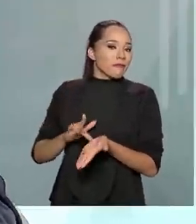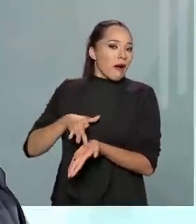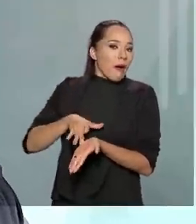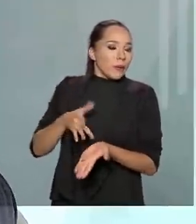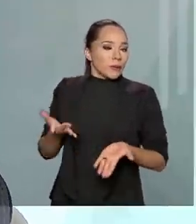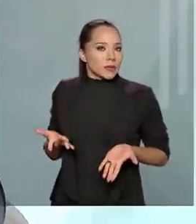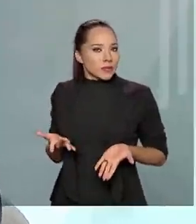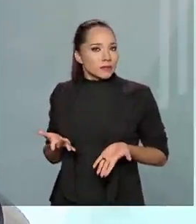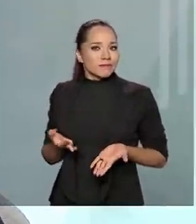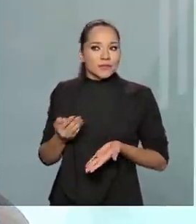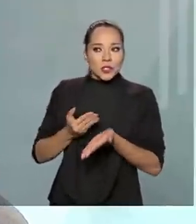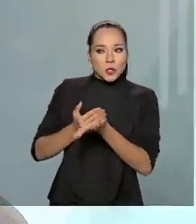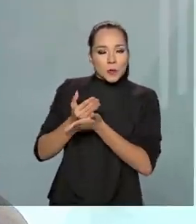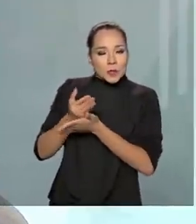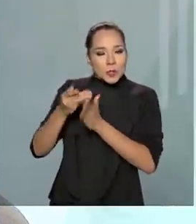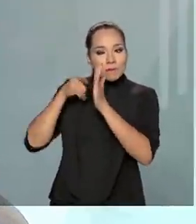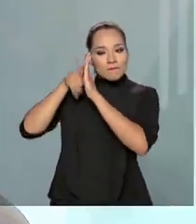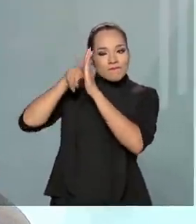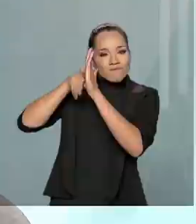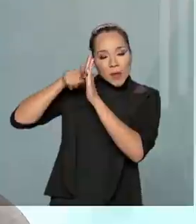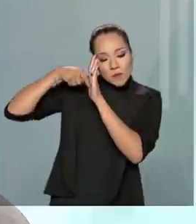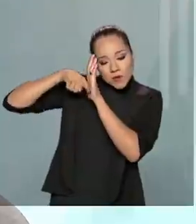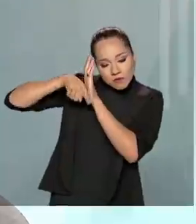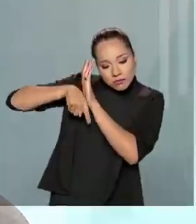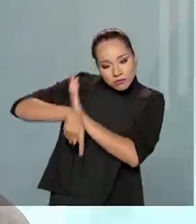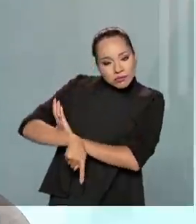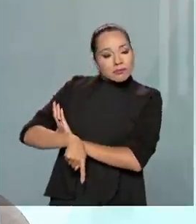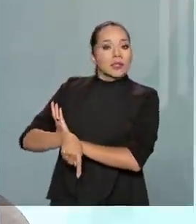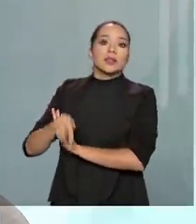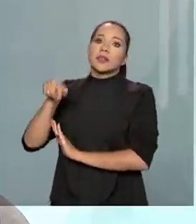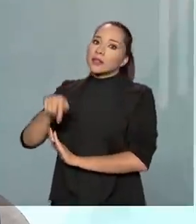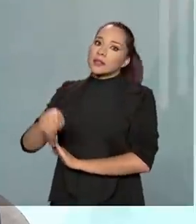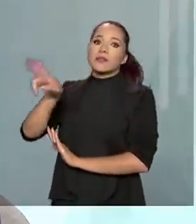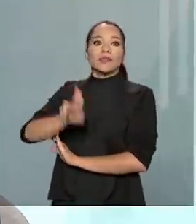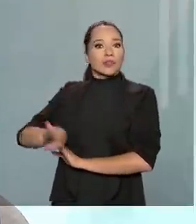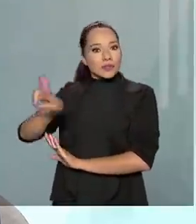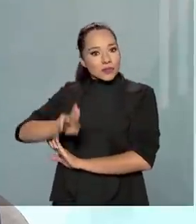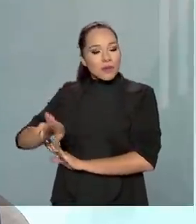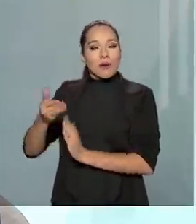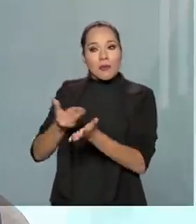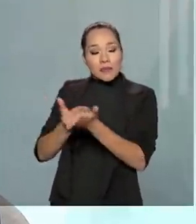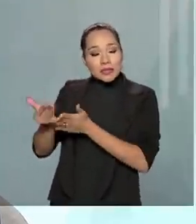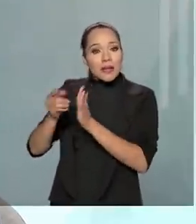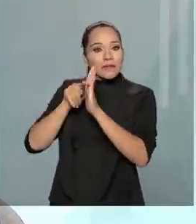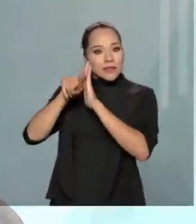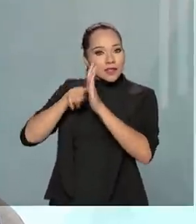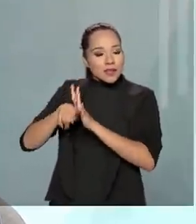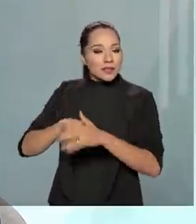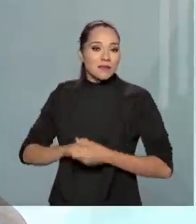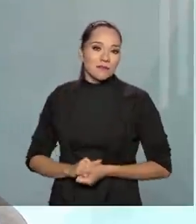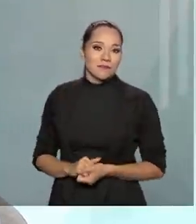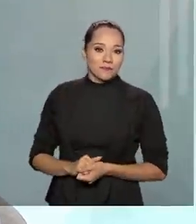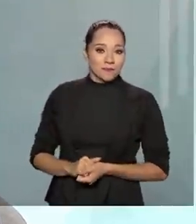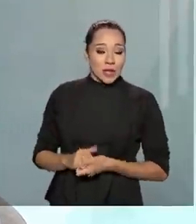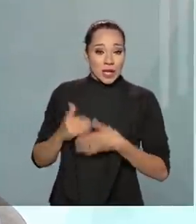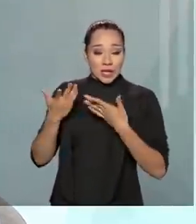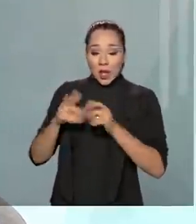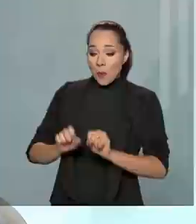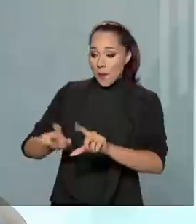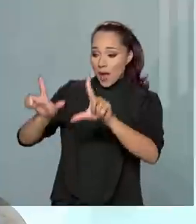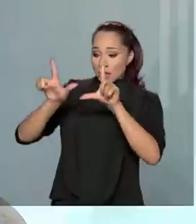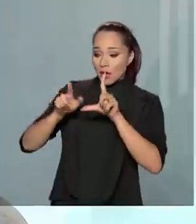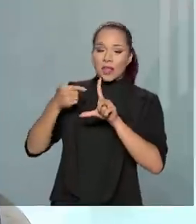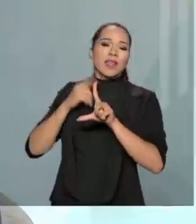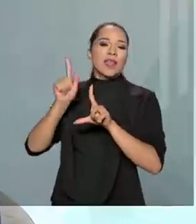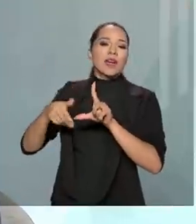Então, nós passamos a aprofundar e esses foram os insumos utilizados para o início das investigações. Então, um painel que ele tinha por objetivo